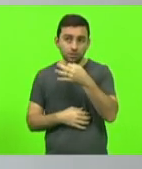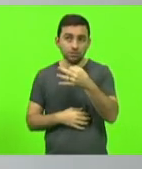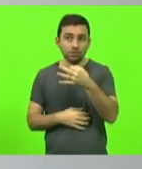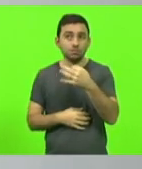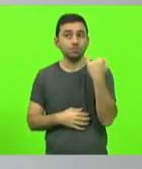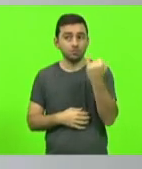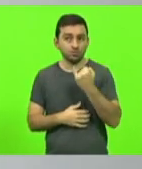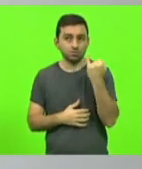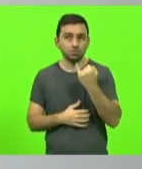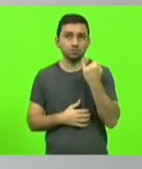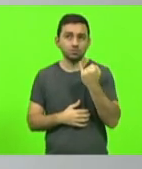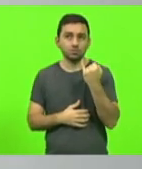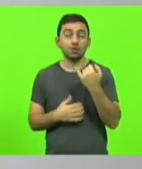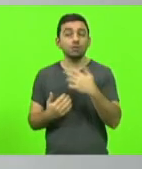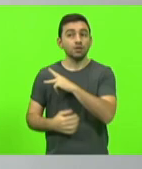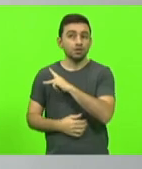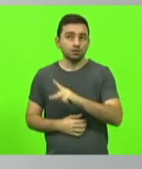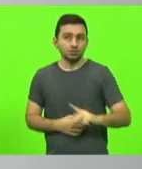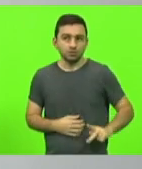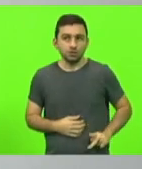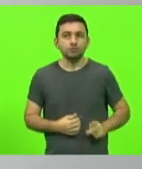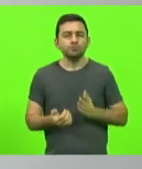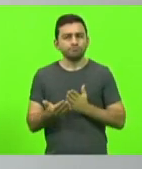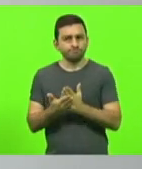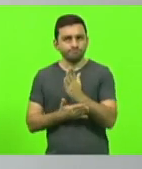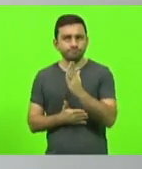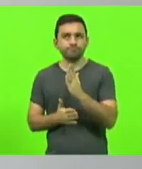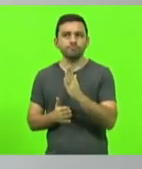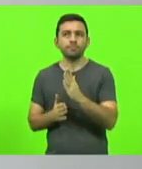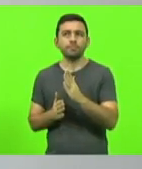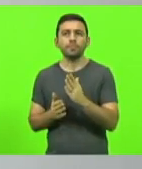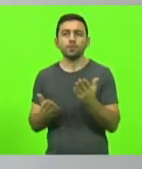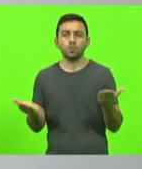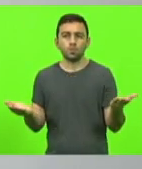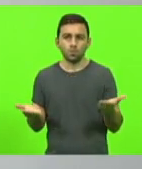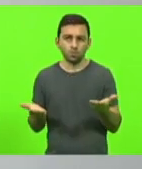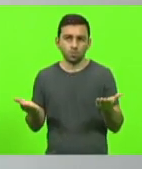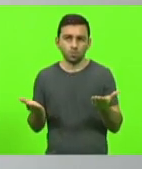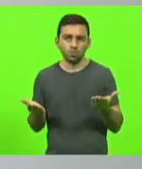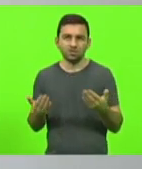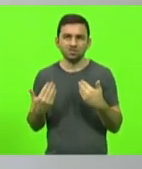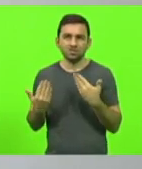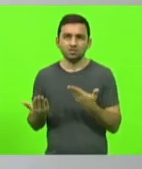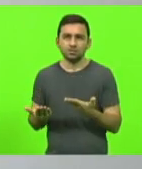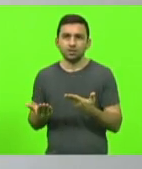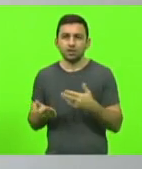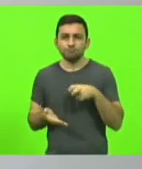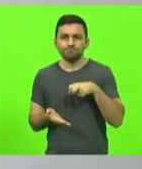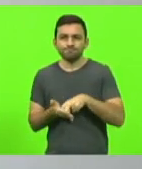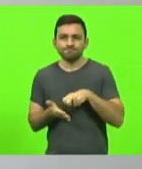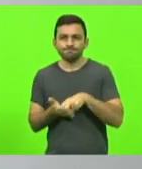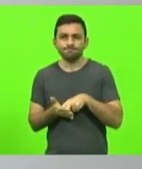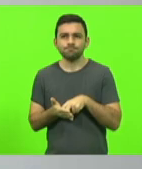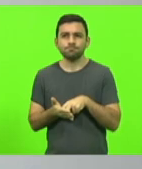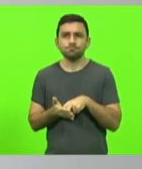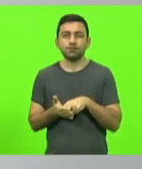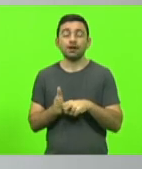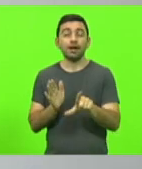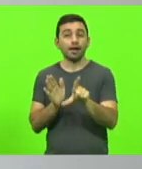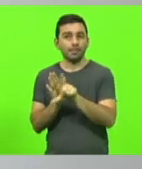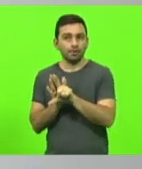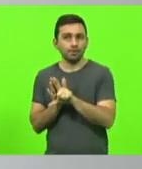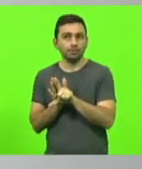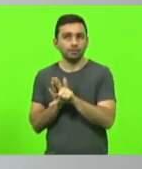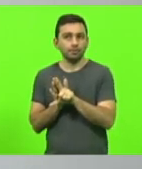importante, o presidente Bolsonaro sancionar, hoje, uma penalidade na lei penal